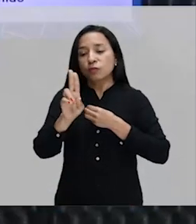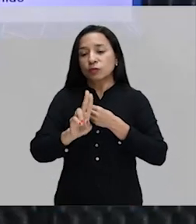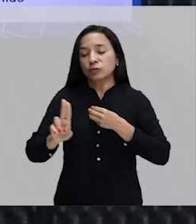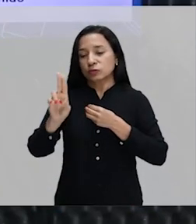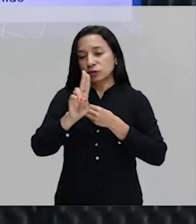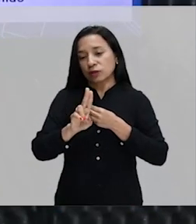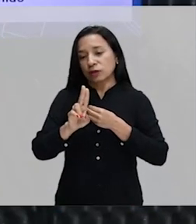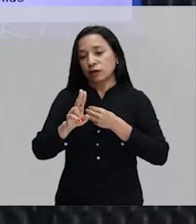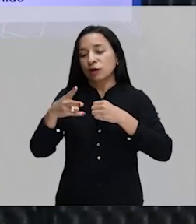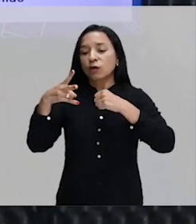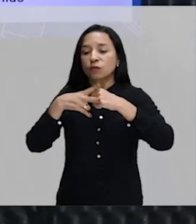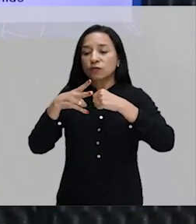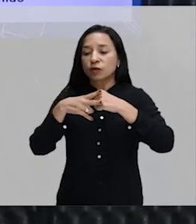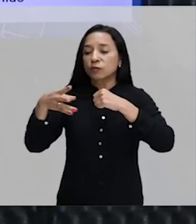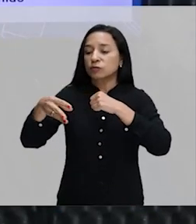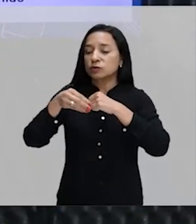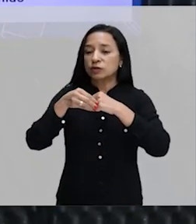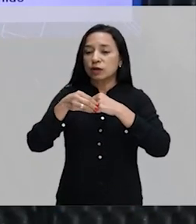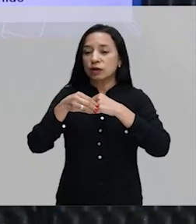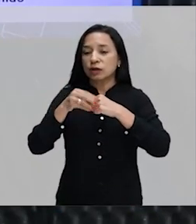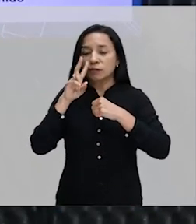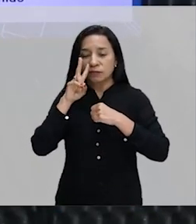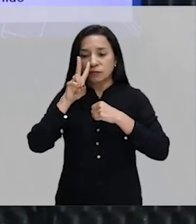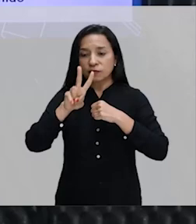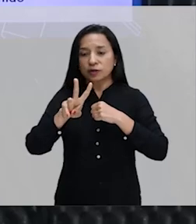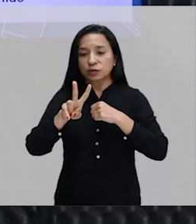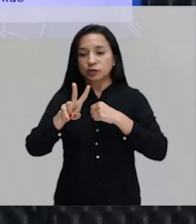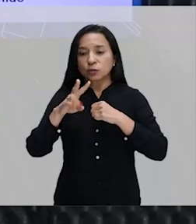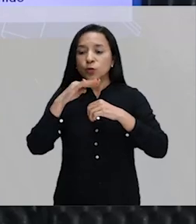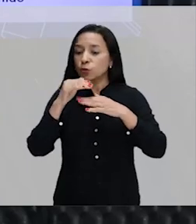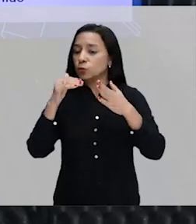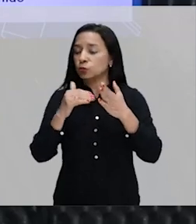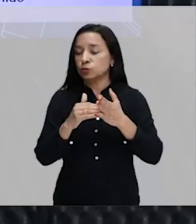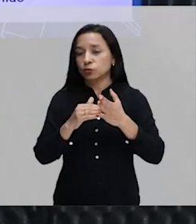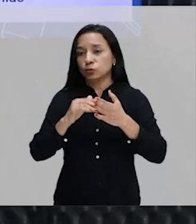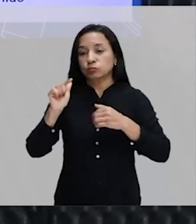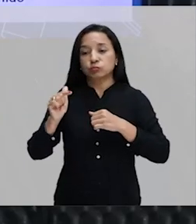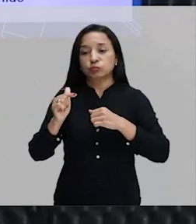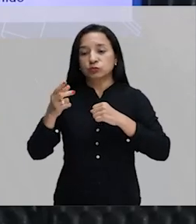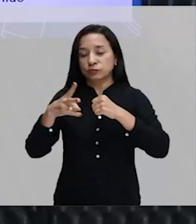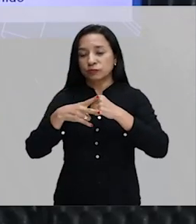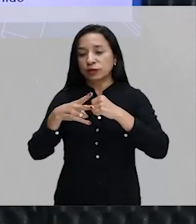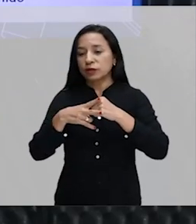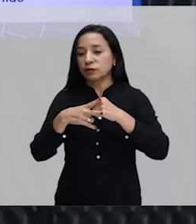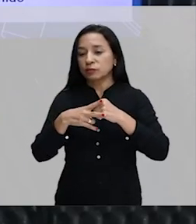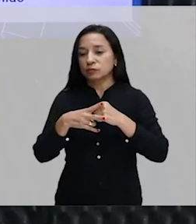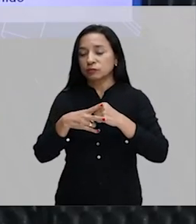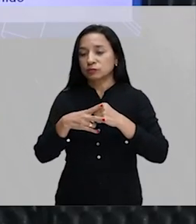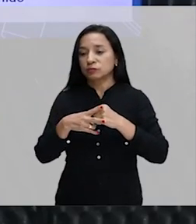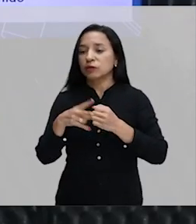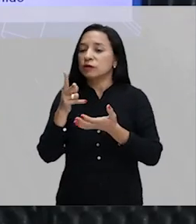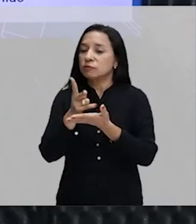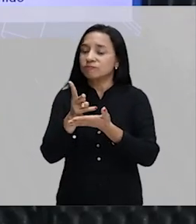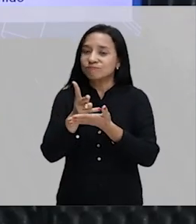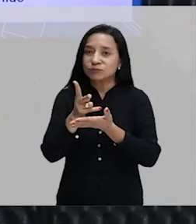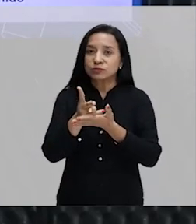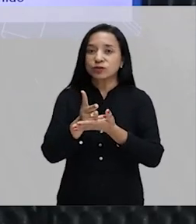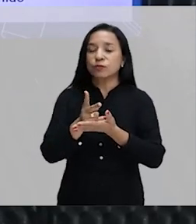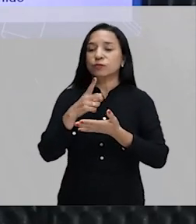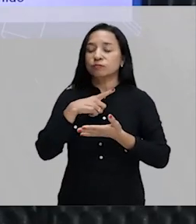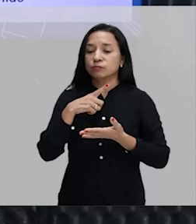observem que não só nesse mas em todos os outros verbos todas as vezes que eu tiver algo